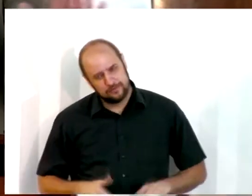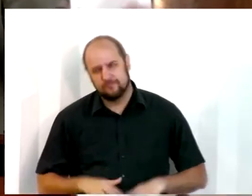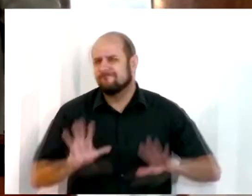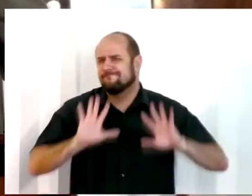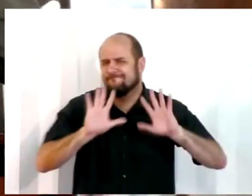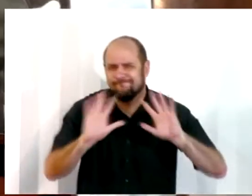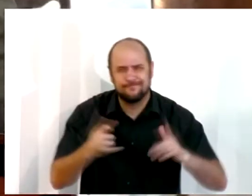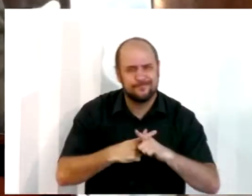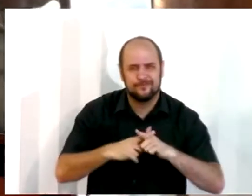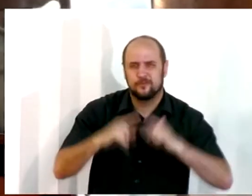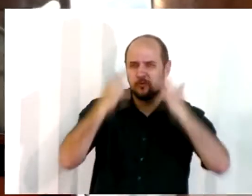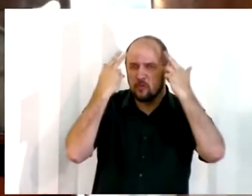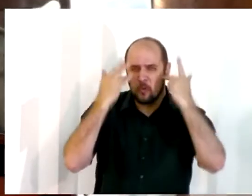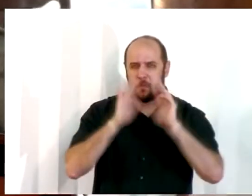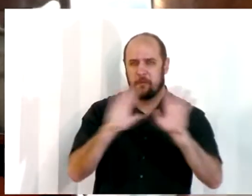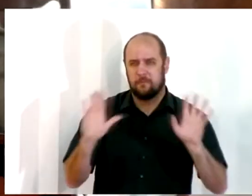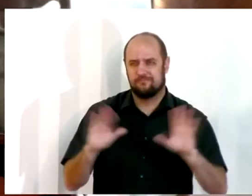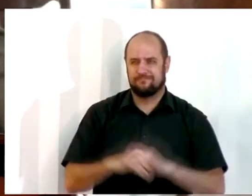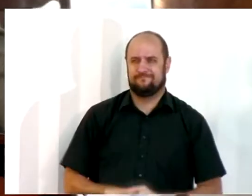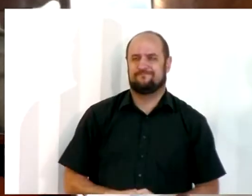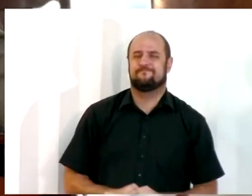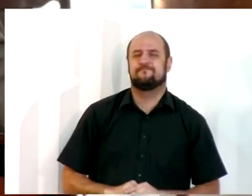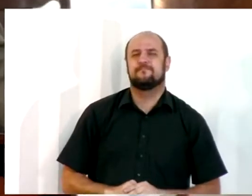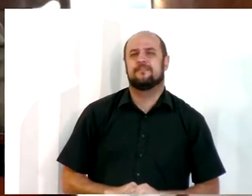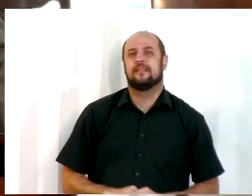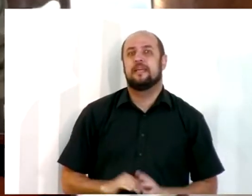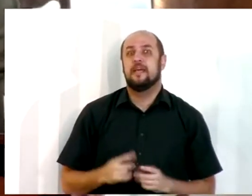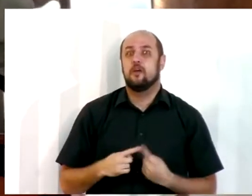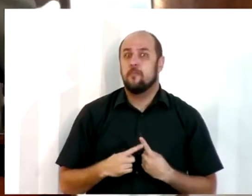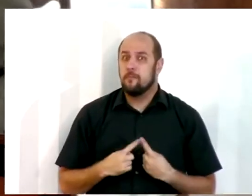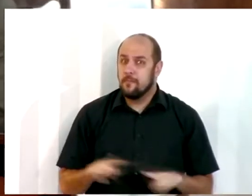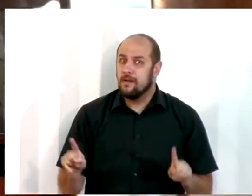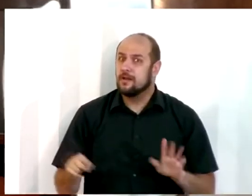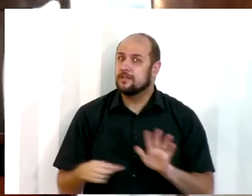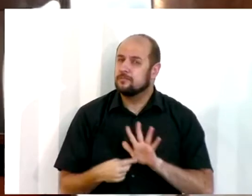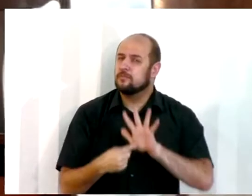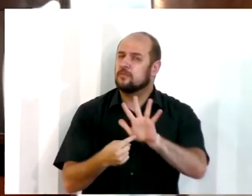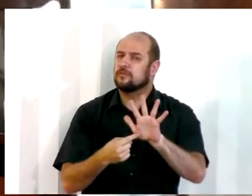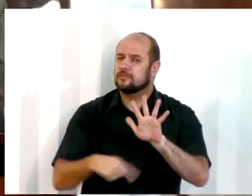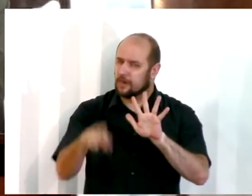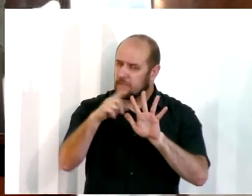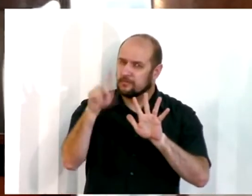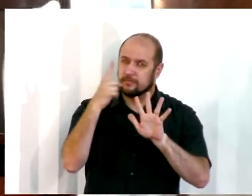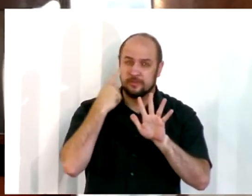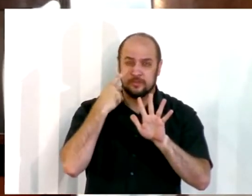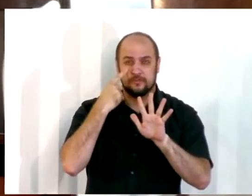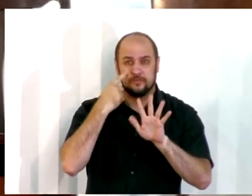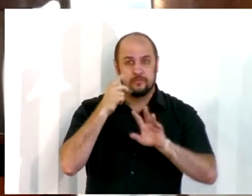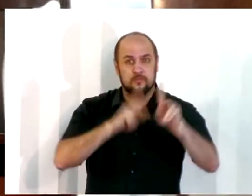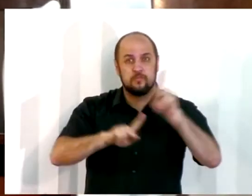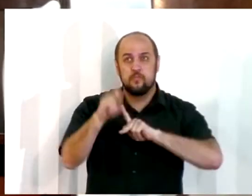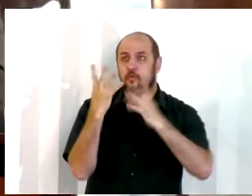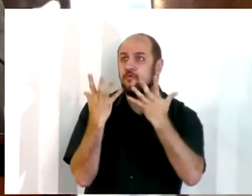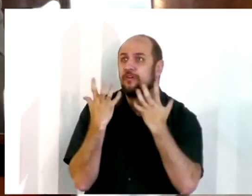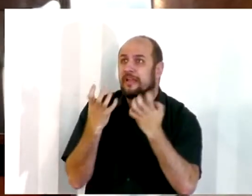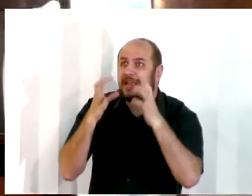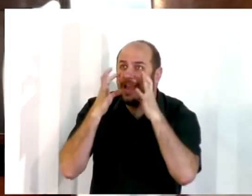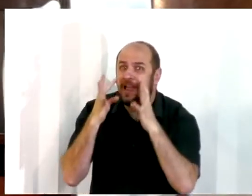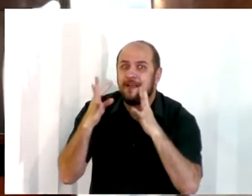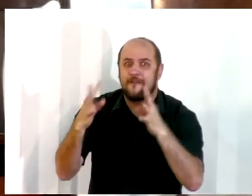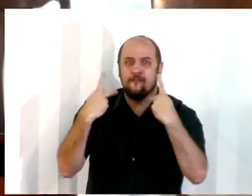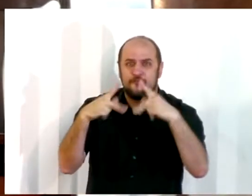tempo costumeiramente. Mas aí eu quero mostrar para vocês a intensidade. O povo pede para ouvir a palavra.